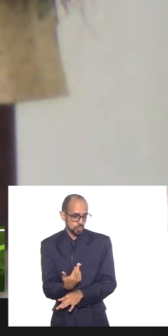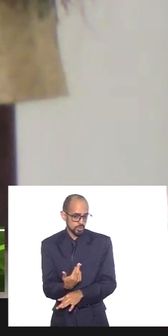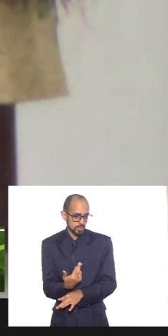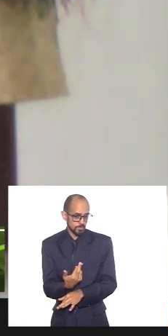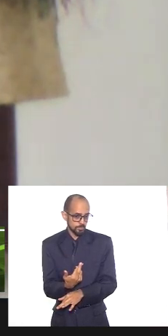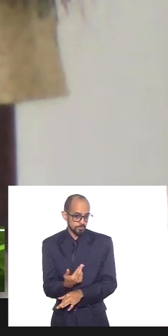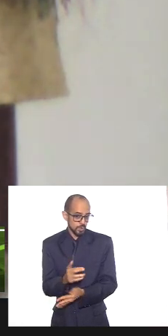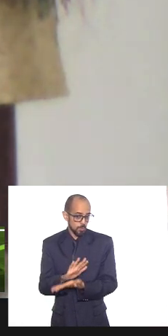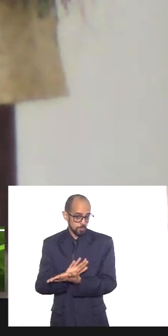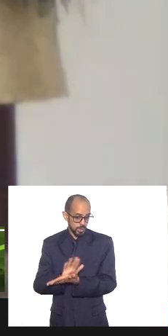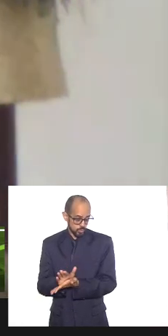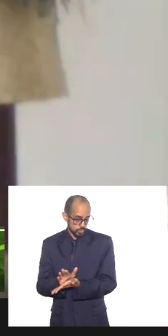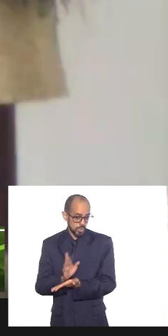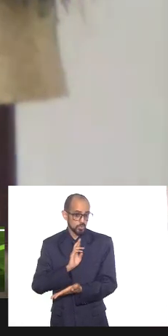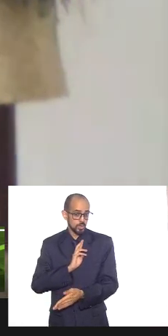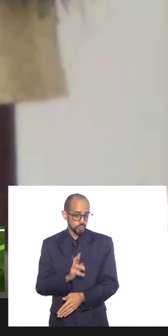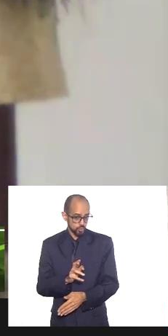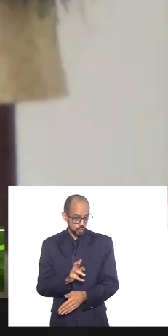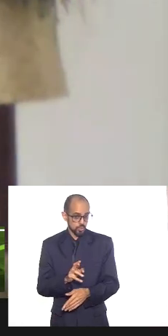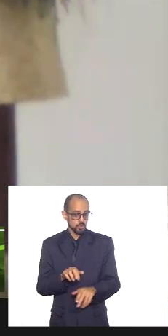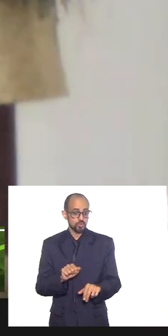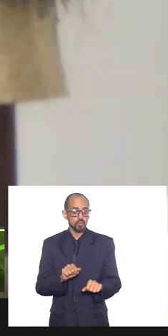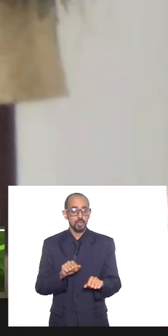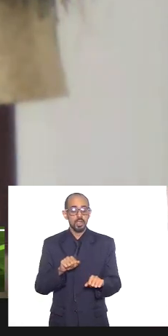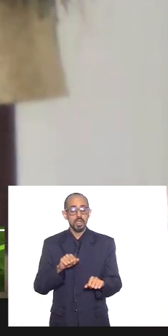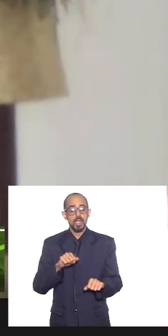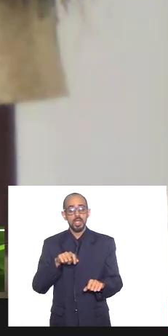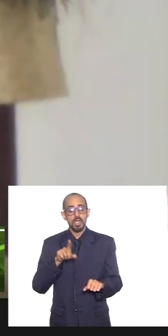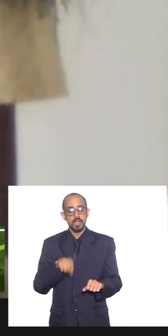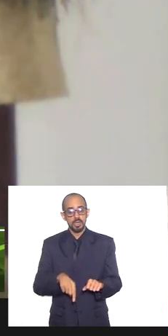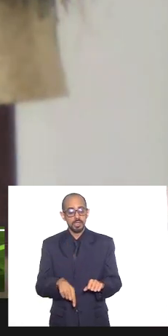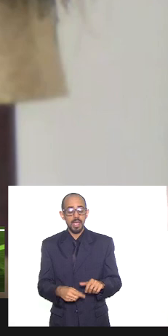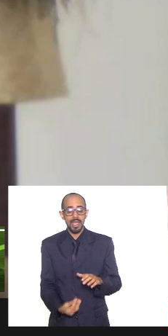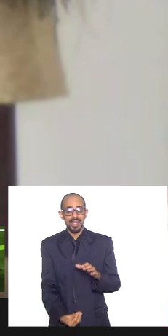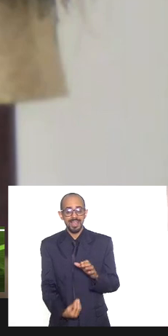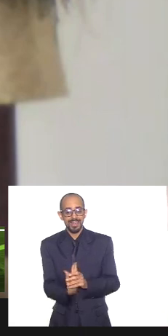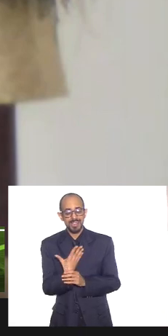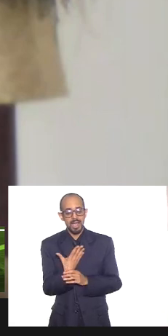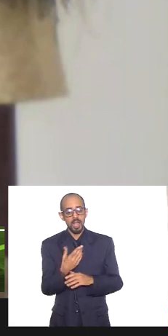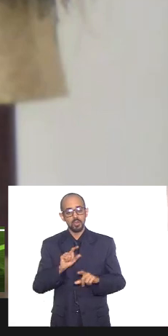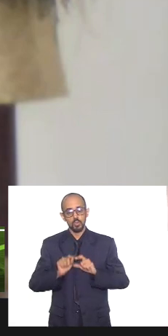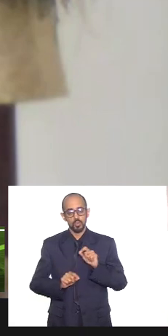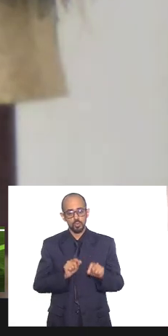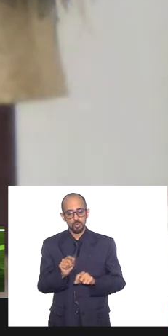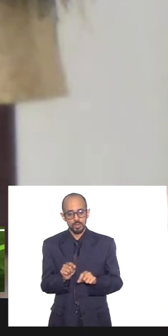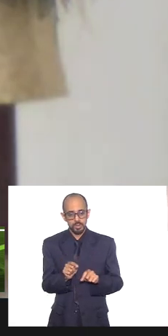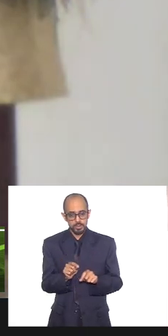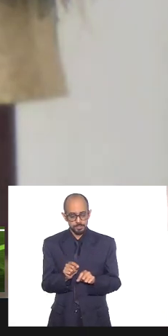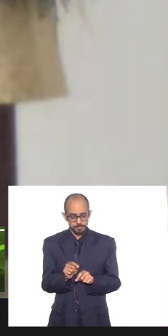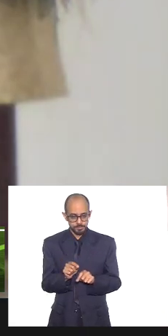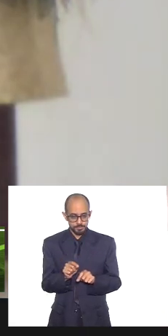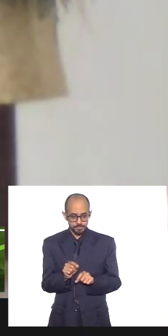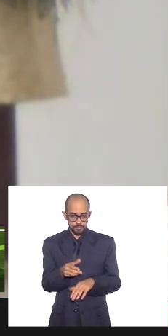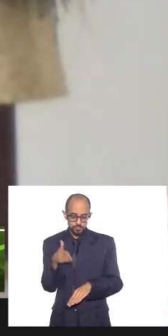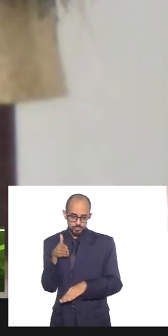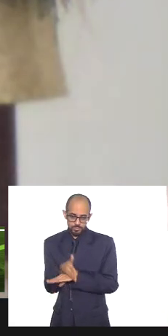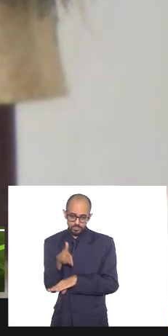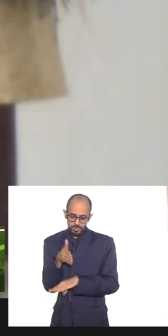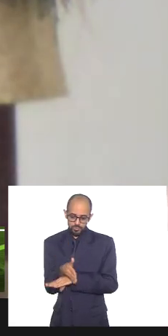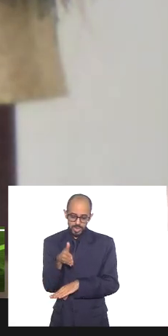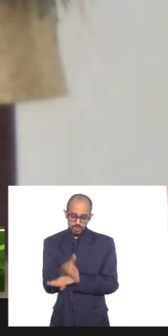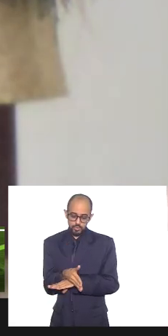religiosa e o racismo religioso ela é instaurada com com as invasões dos povos